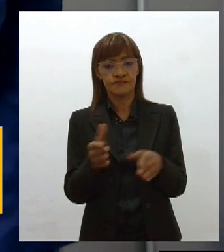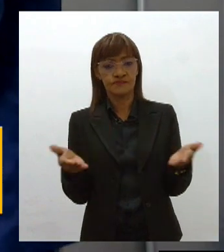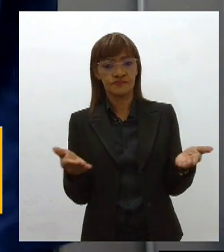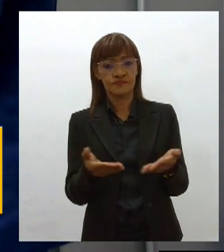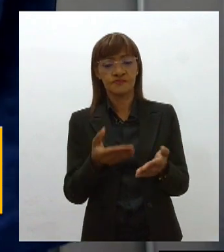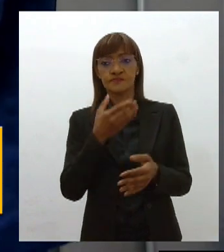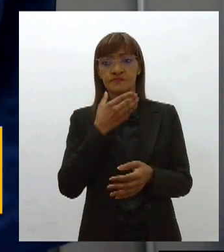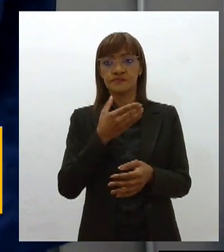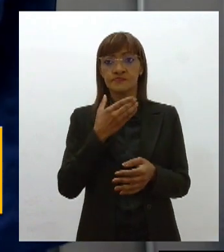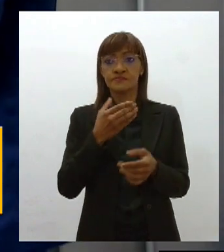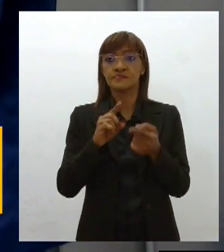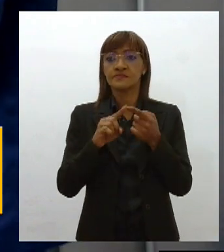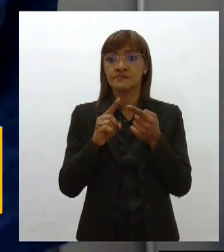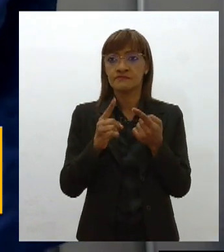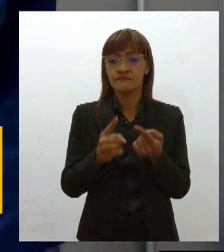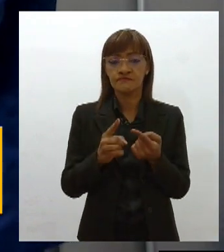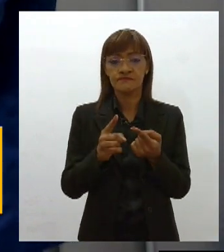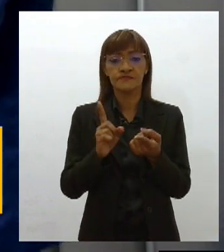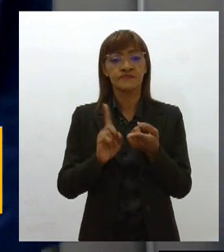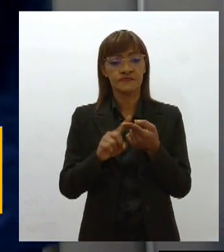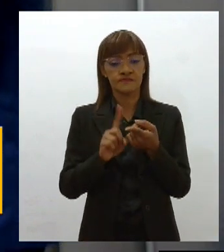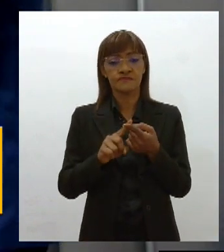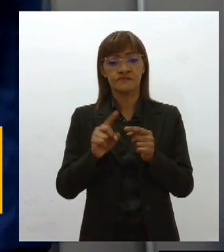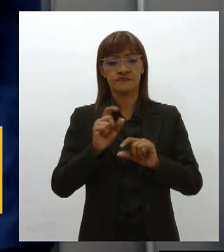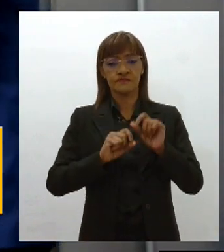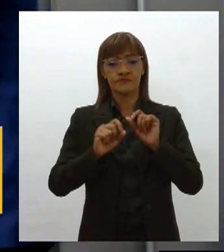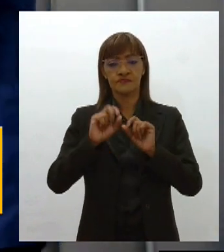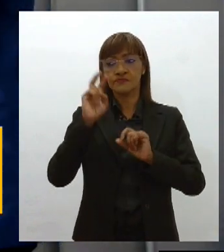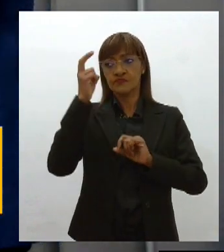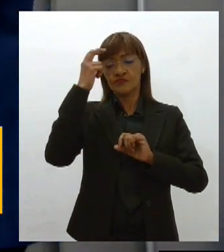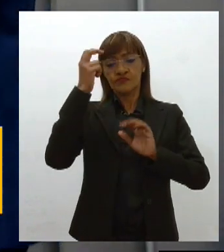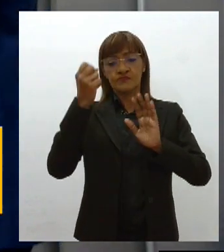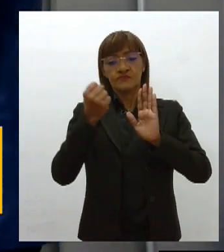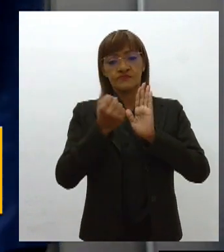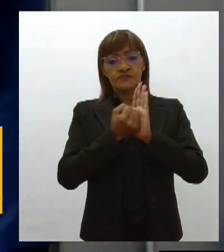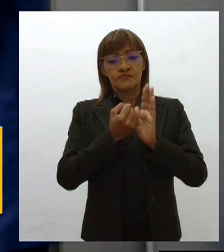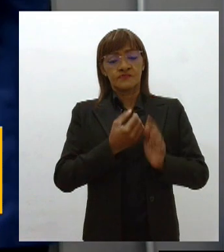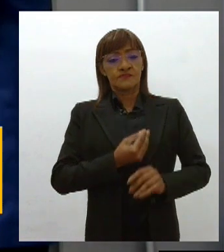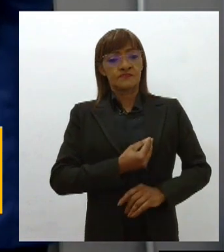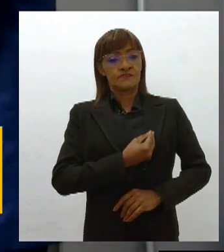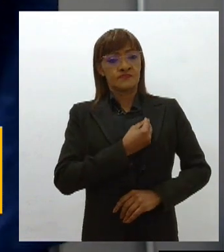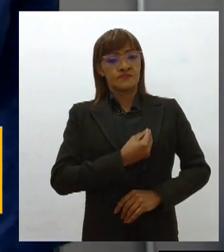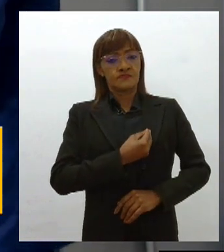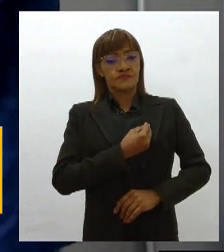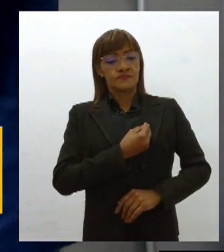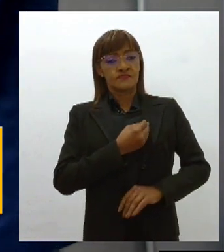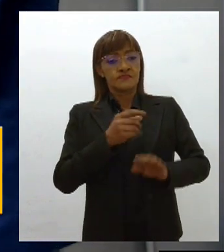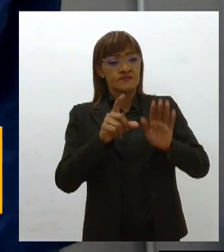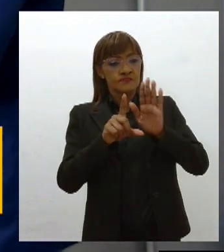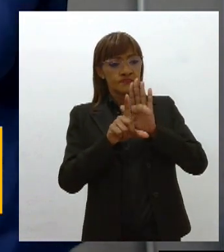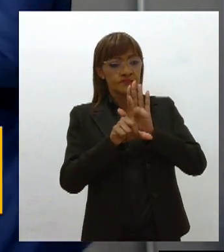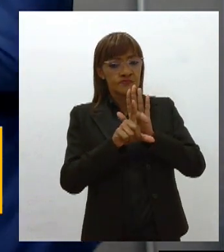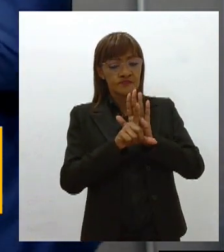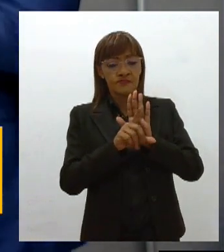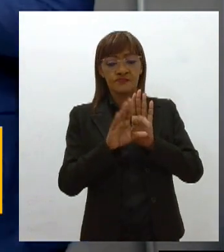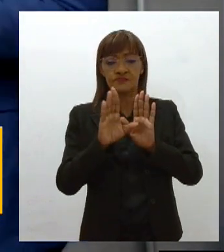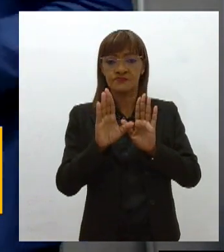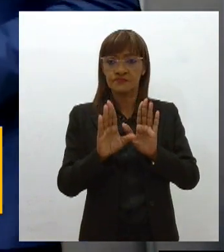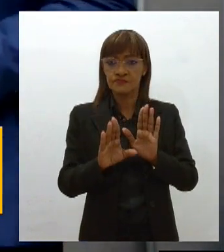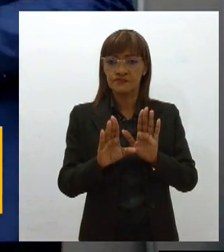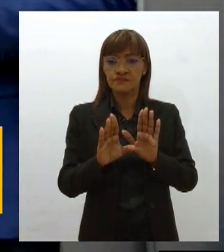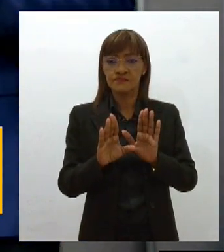Mas, além disso, nós temos a cultura do patrimônio vivo, que são a lei dos mestres, essa lei que também é muito